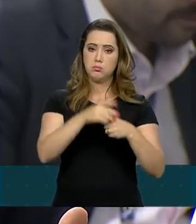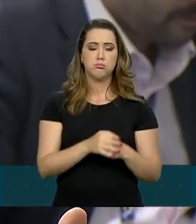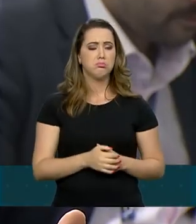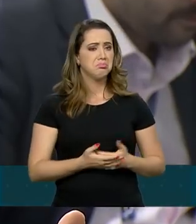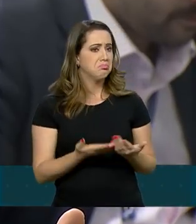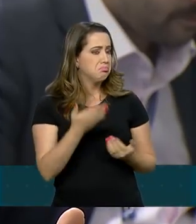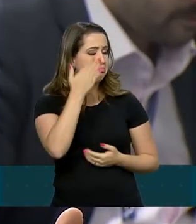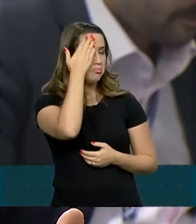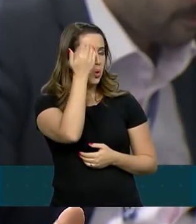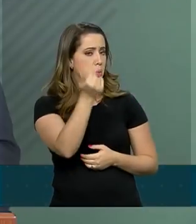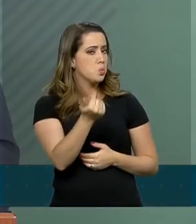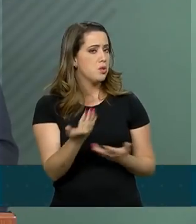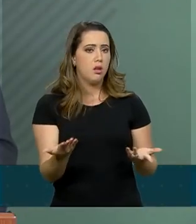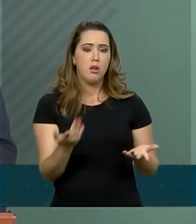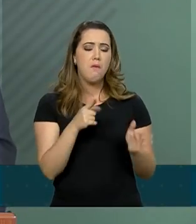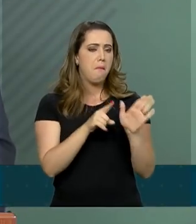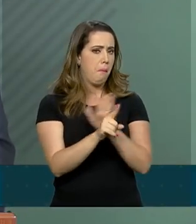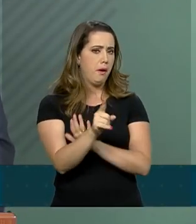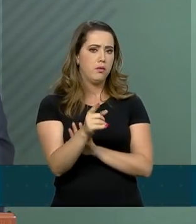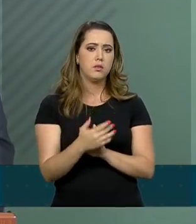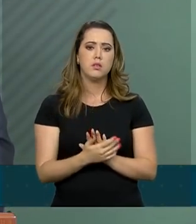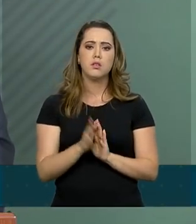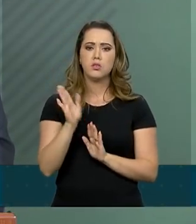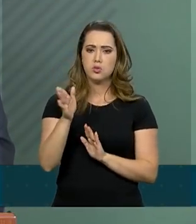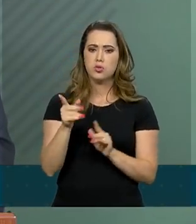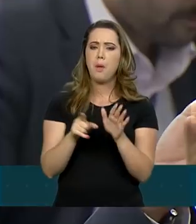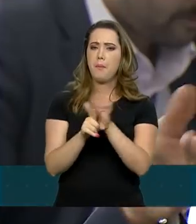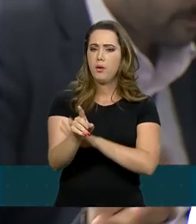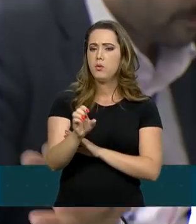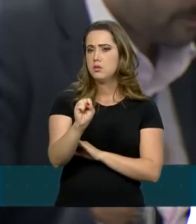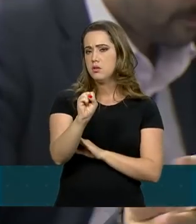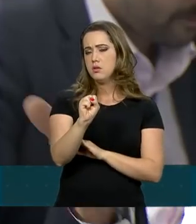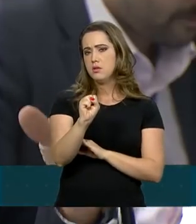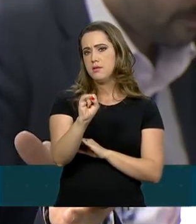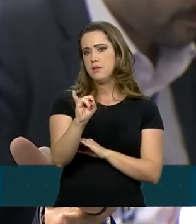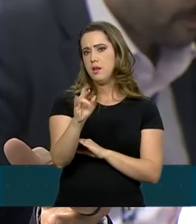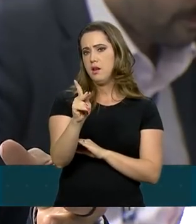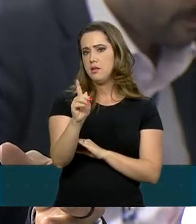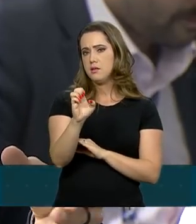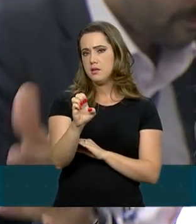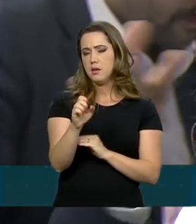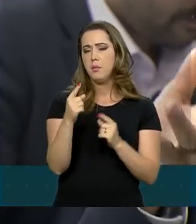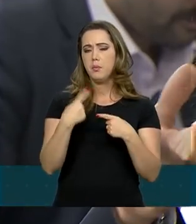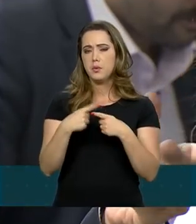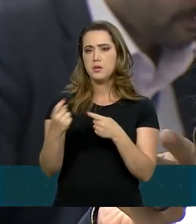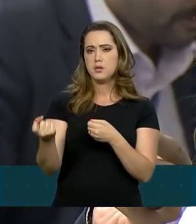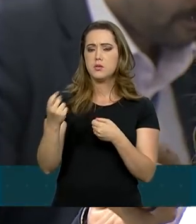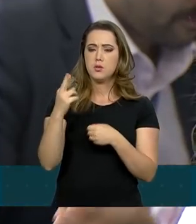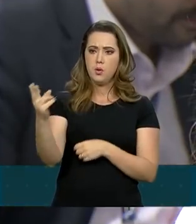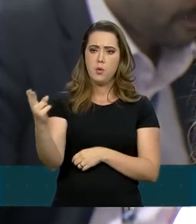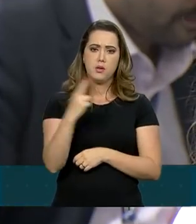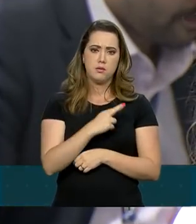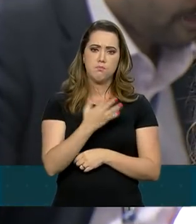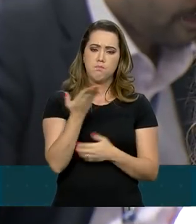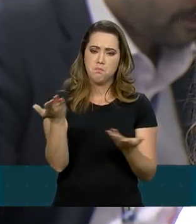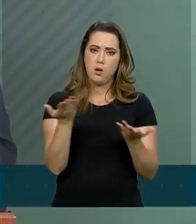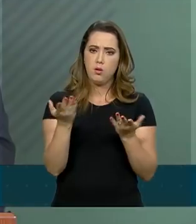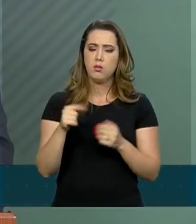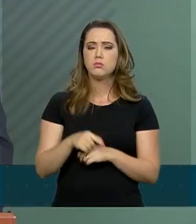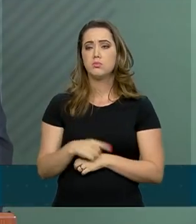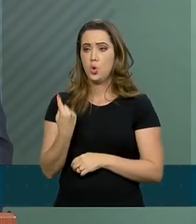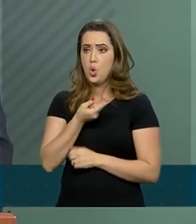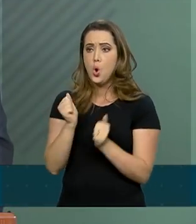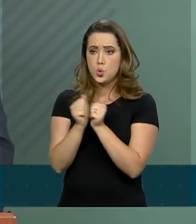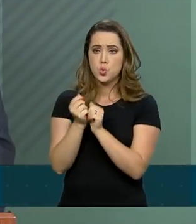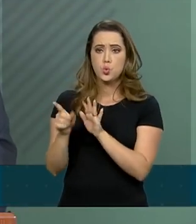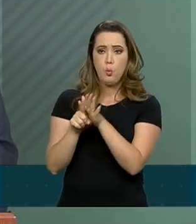informação, Rudá, eu vou consultar o nosso presidente. acionei a CIMP, eles não responderam, por isso eu trago a pergunta. Não, mas nós vamos buscar a resposta e